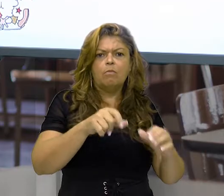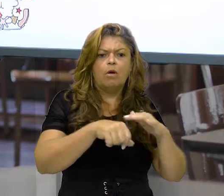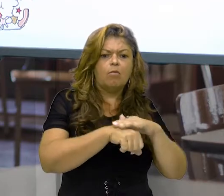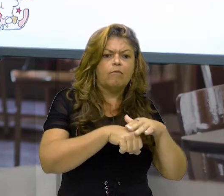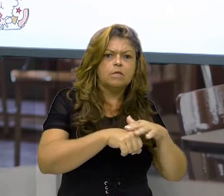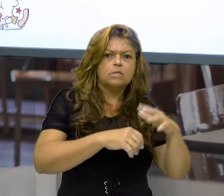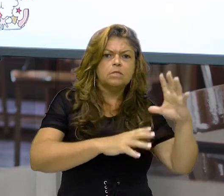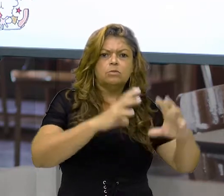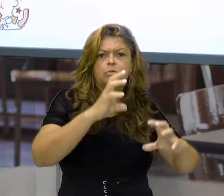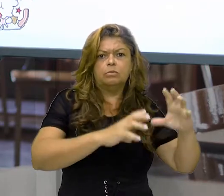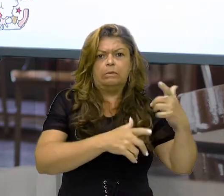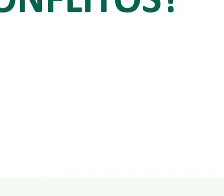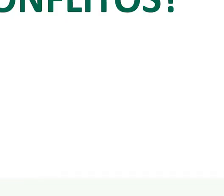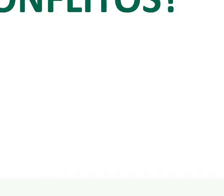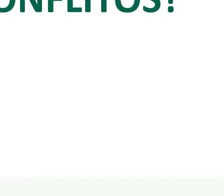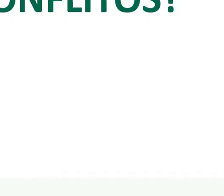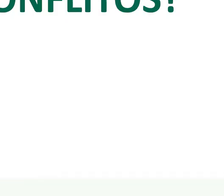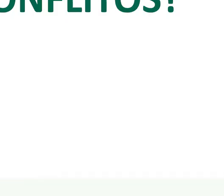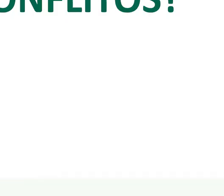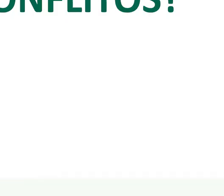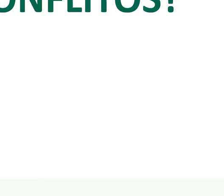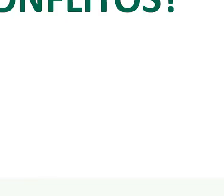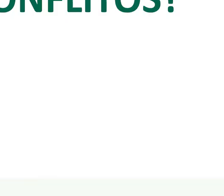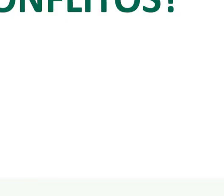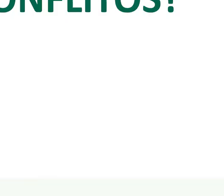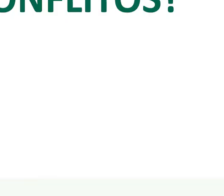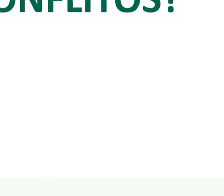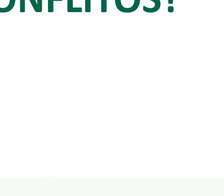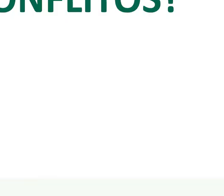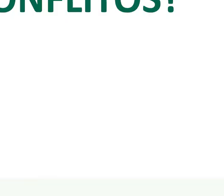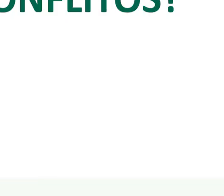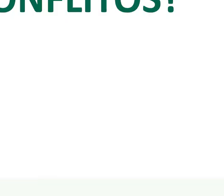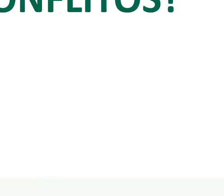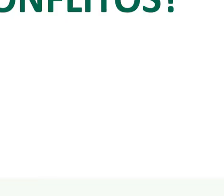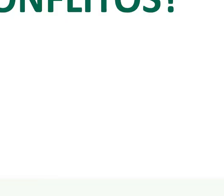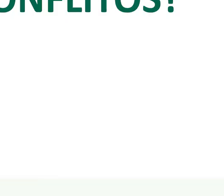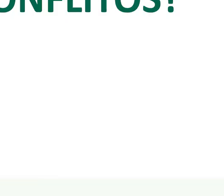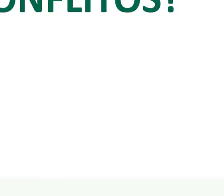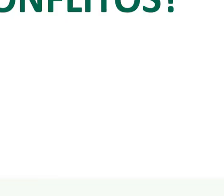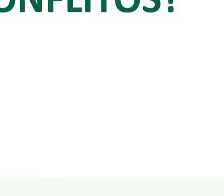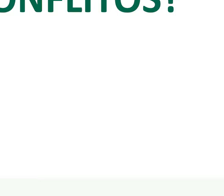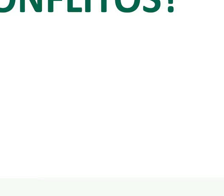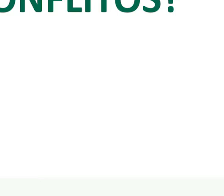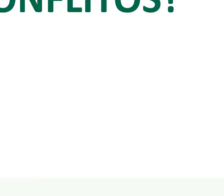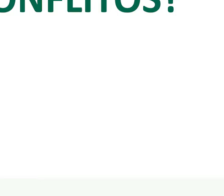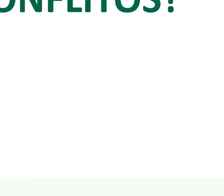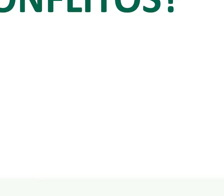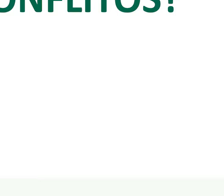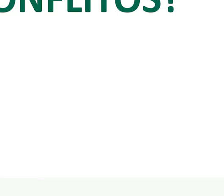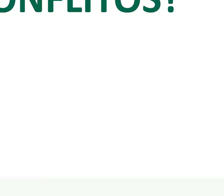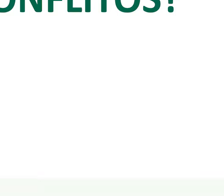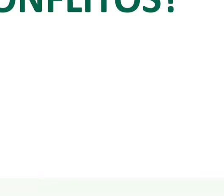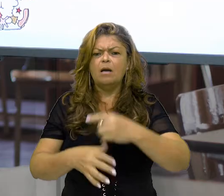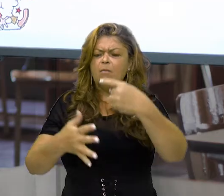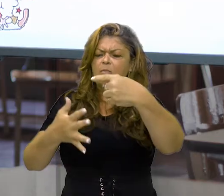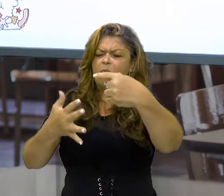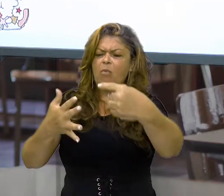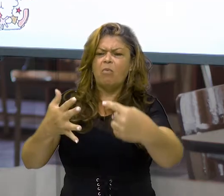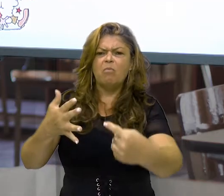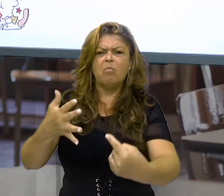Mas, além dessas transformações que ocorrem na nossa vida, o que mais origina conflitos